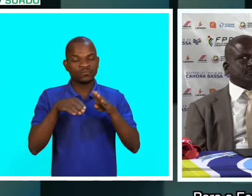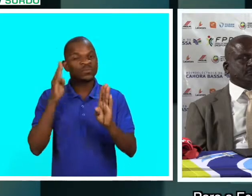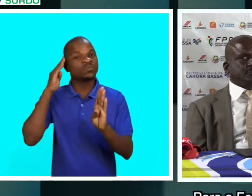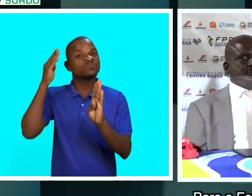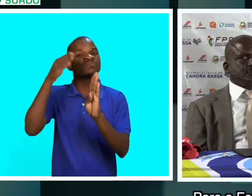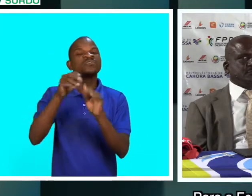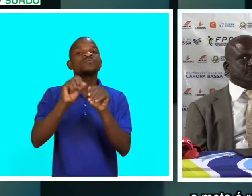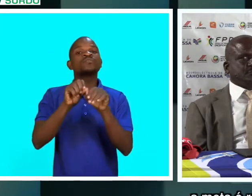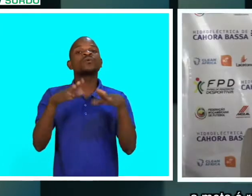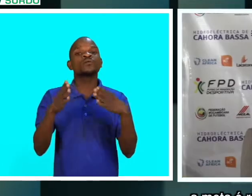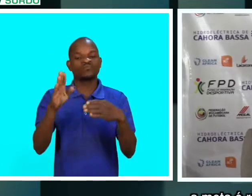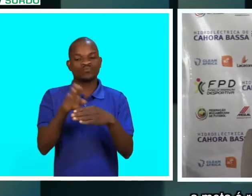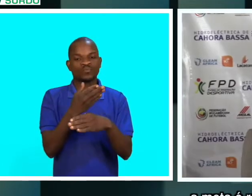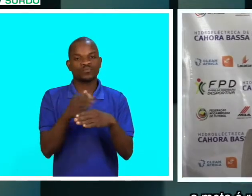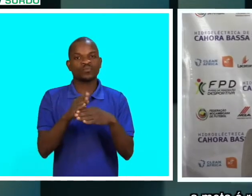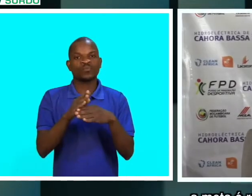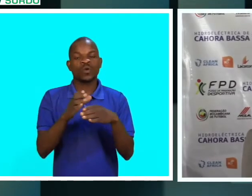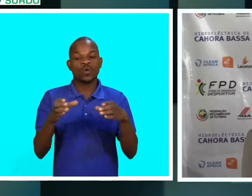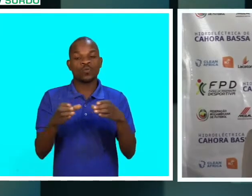a meta é renovar a seleção nacional.